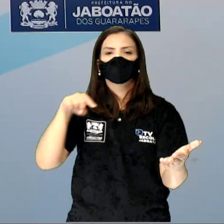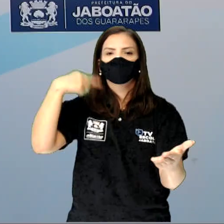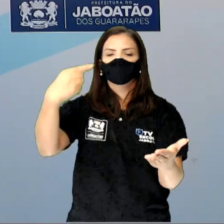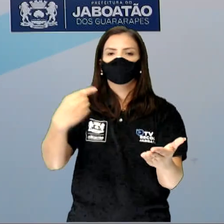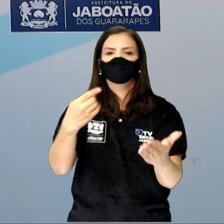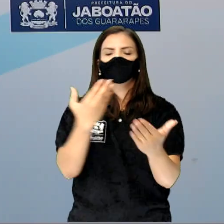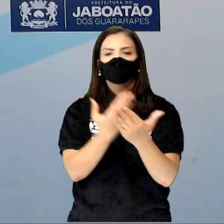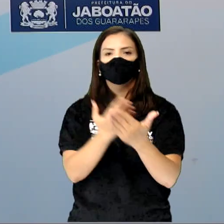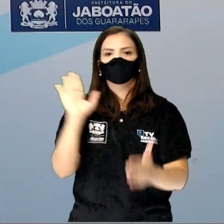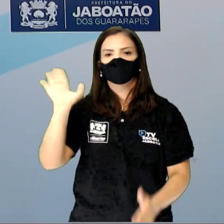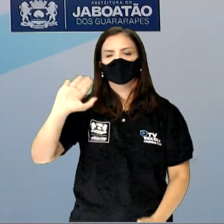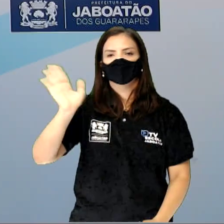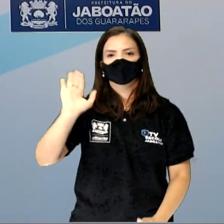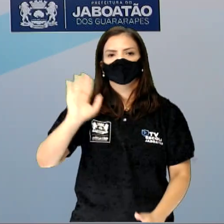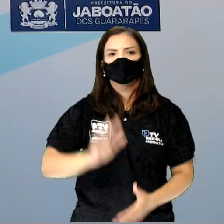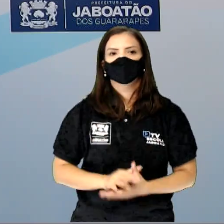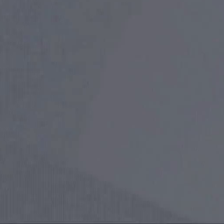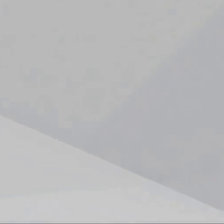Tchau, pessoal!